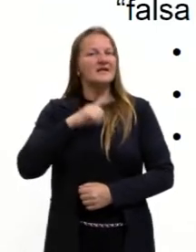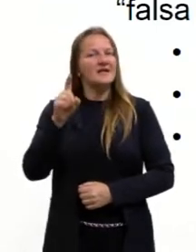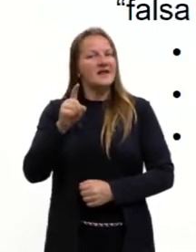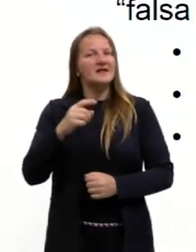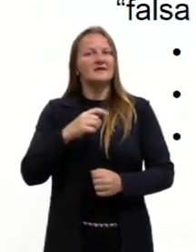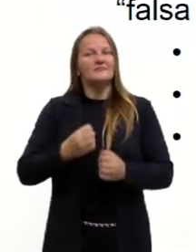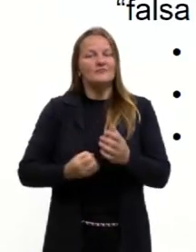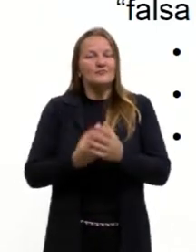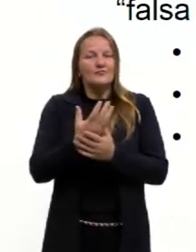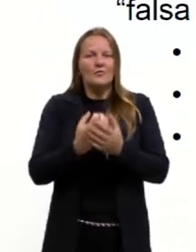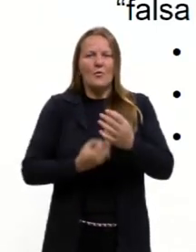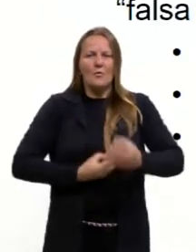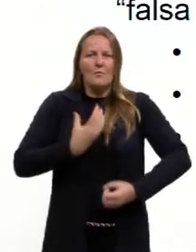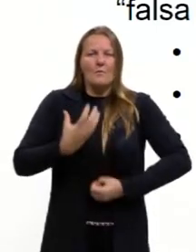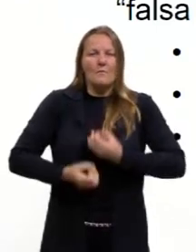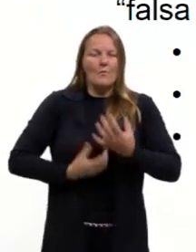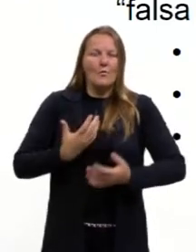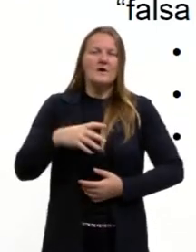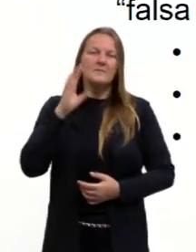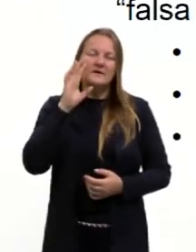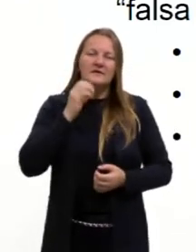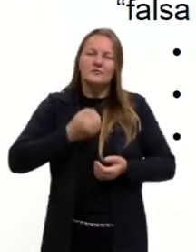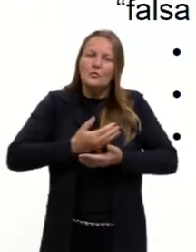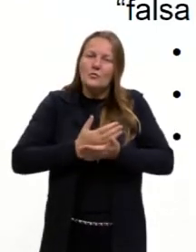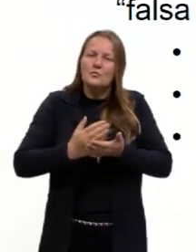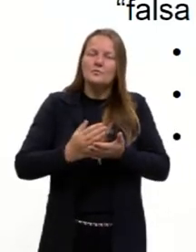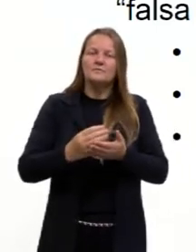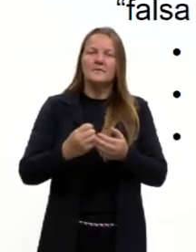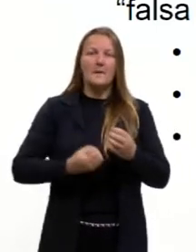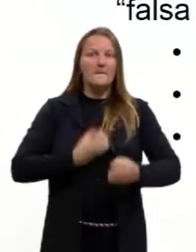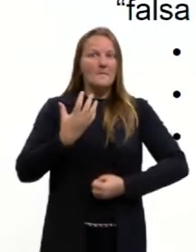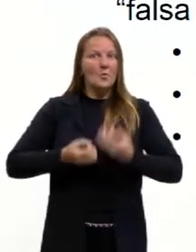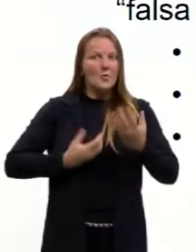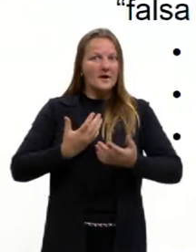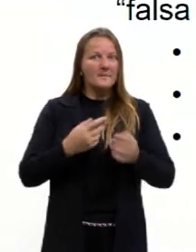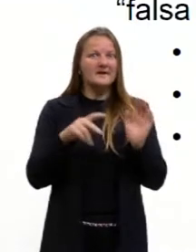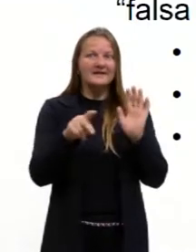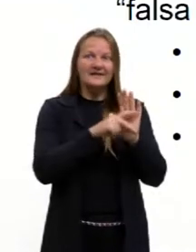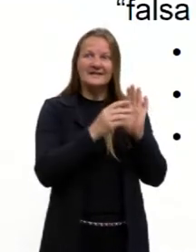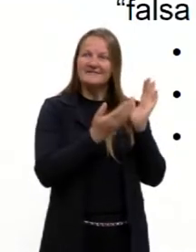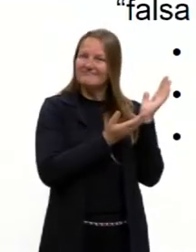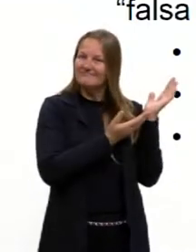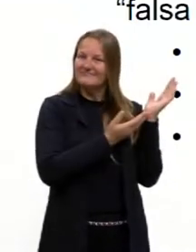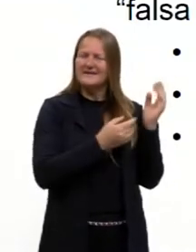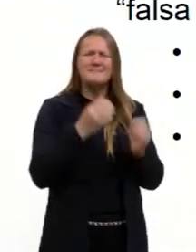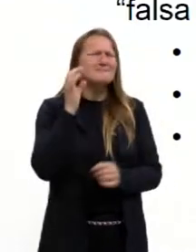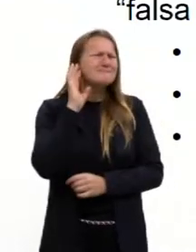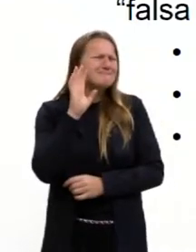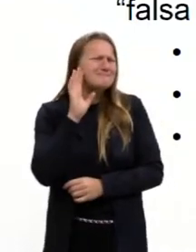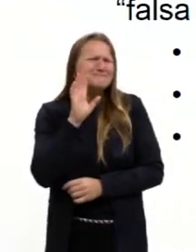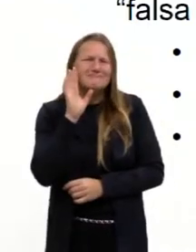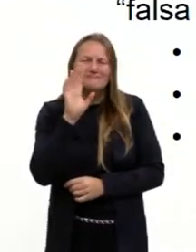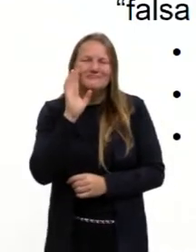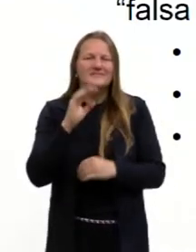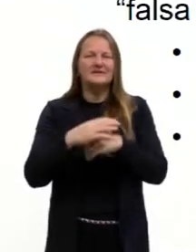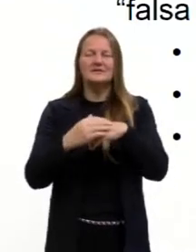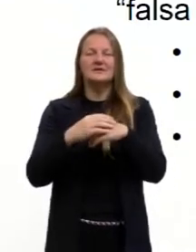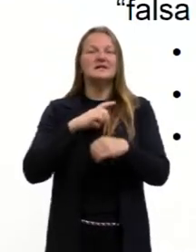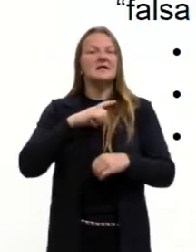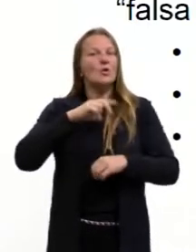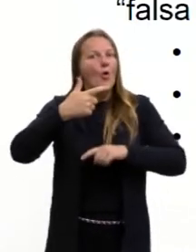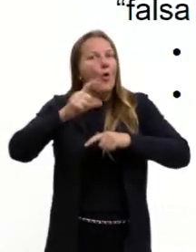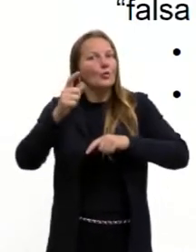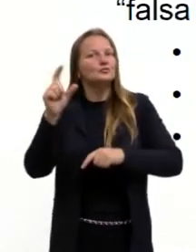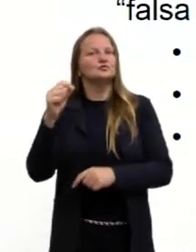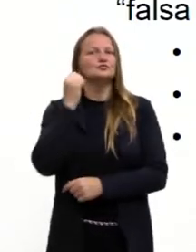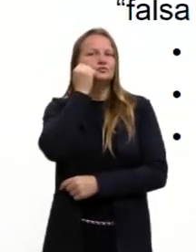que ele fala sobre as origens dele. Procurem alguns dos poemas do Oliveira Silveira. Também tem outros poetas bem importantes, negros,